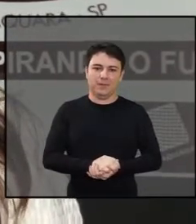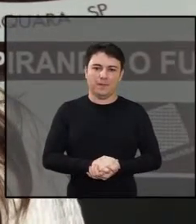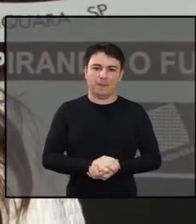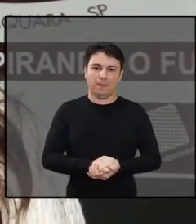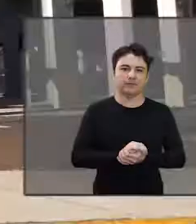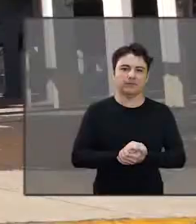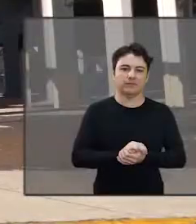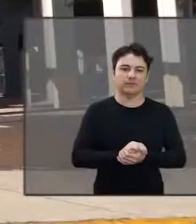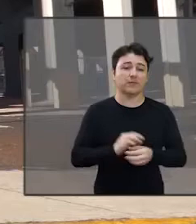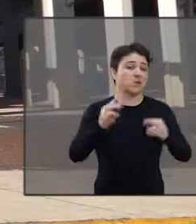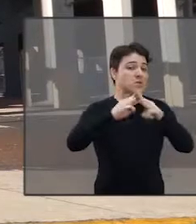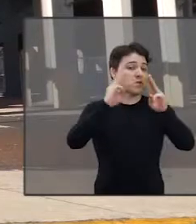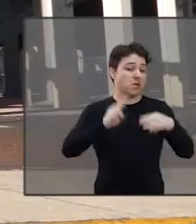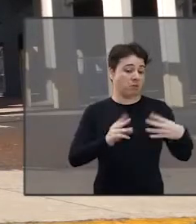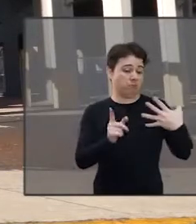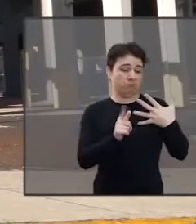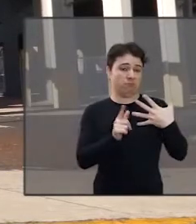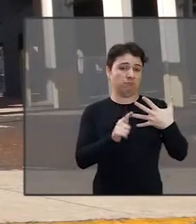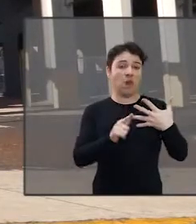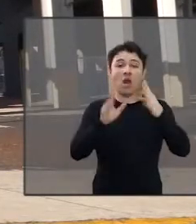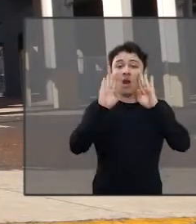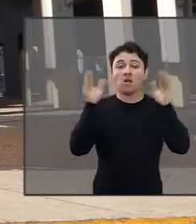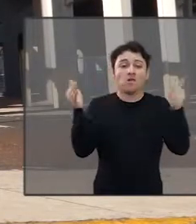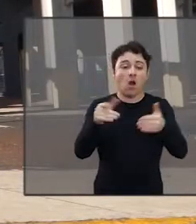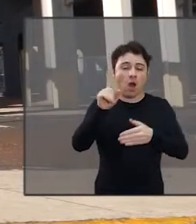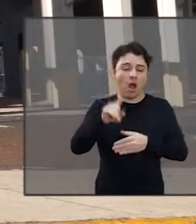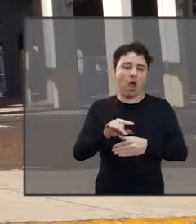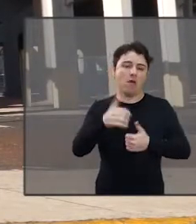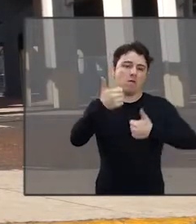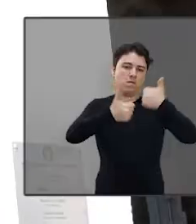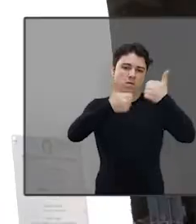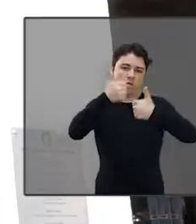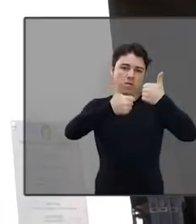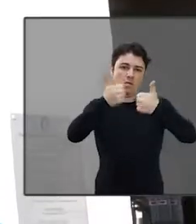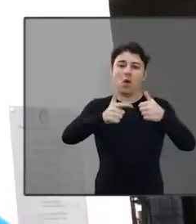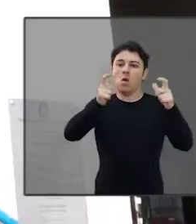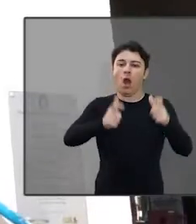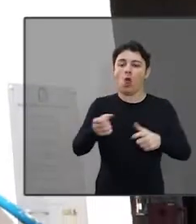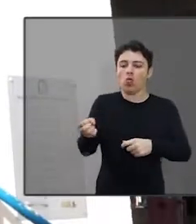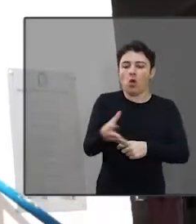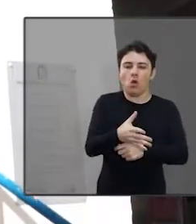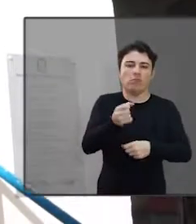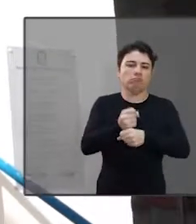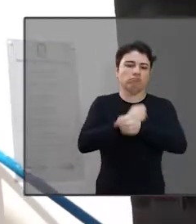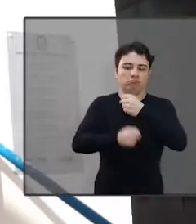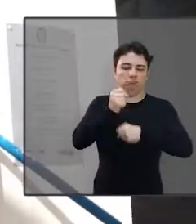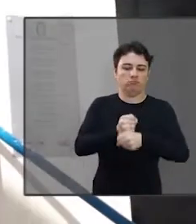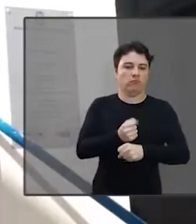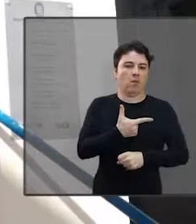Esportes? O Museu do Futebol é o mais recente. Ele foi criado em 2010.